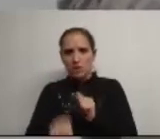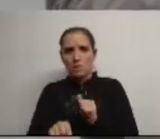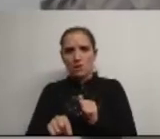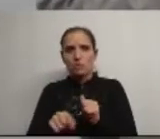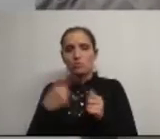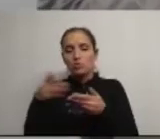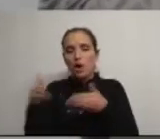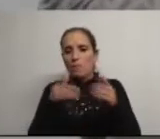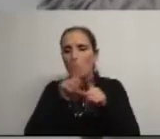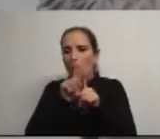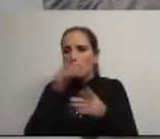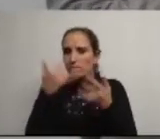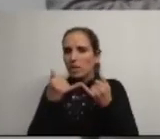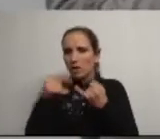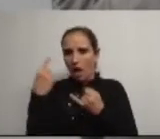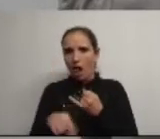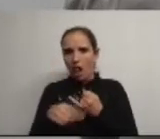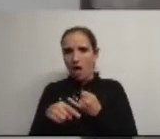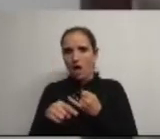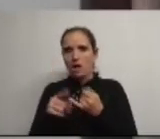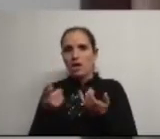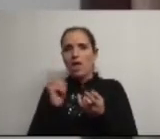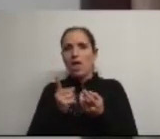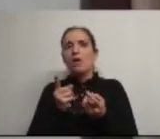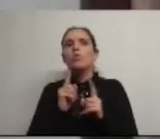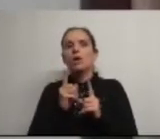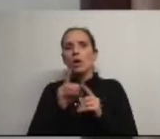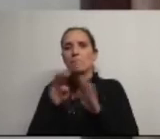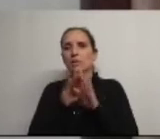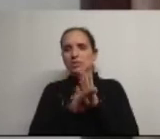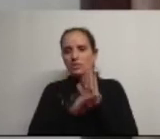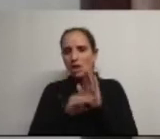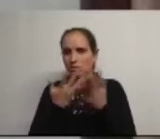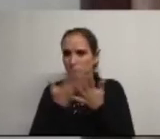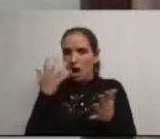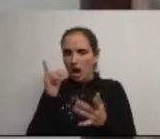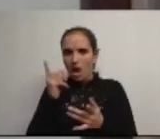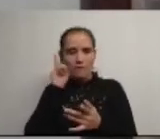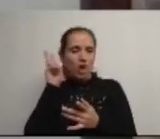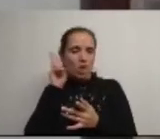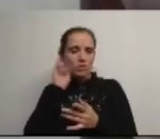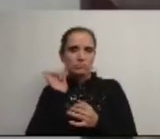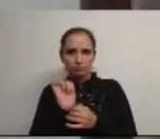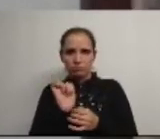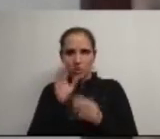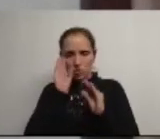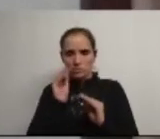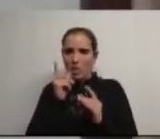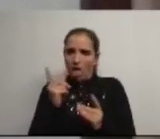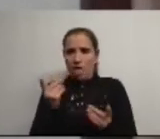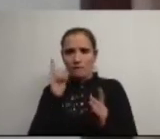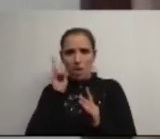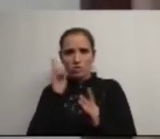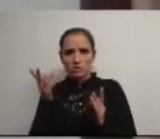entrar num caminho perigoso que é uma matéria tão relevante que é de valores a educação são valores